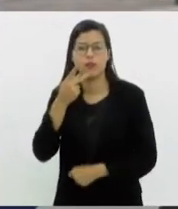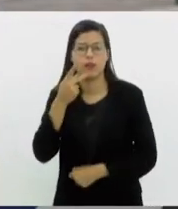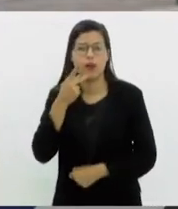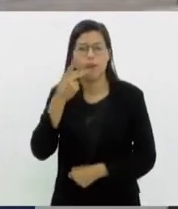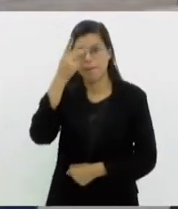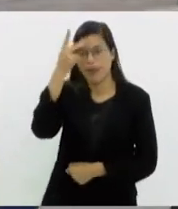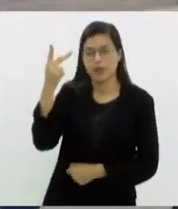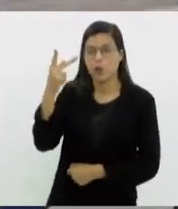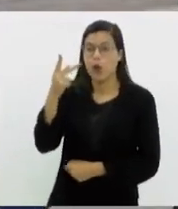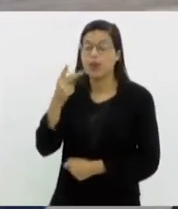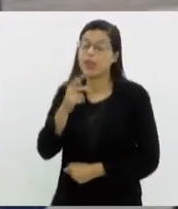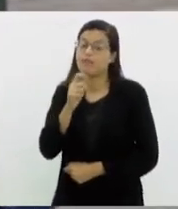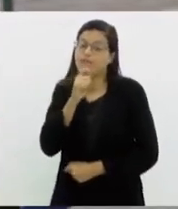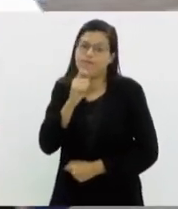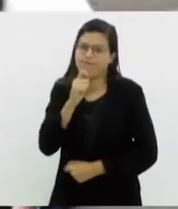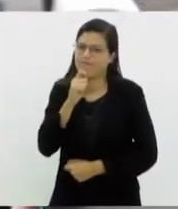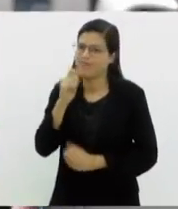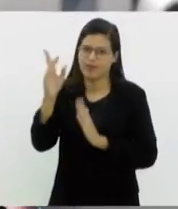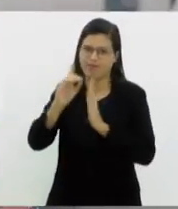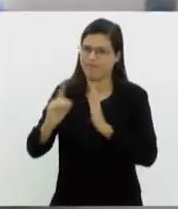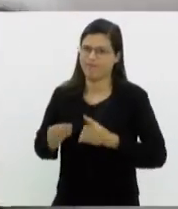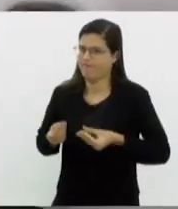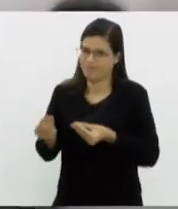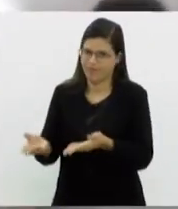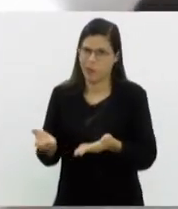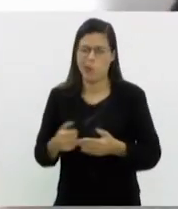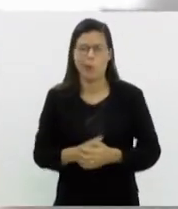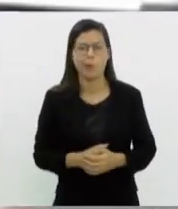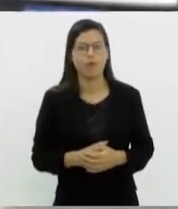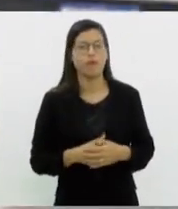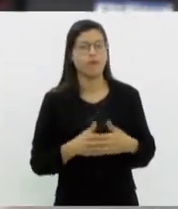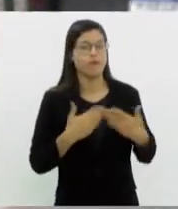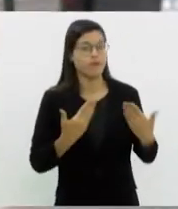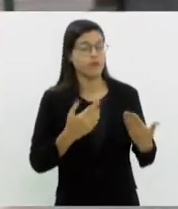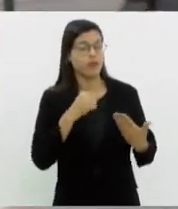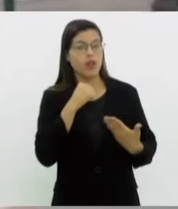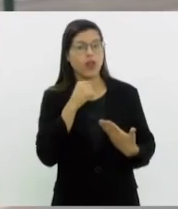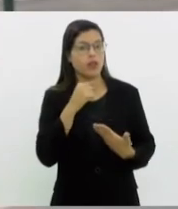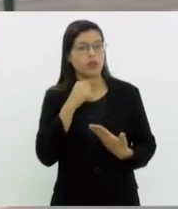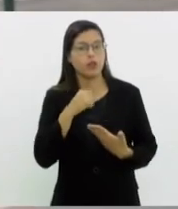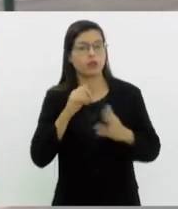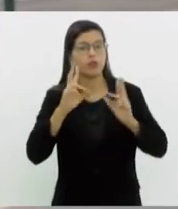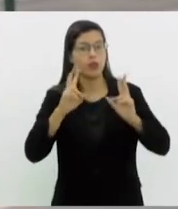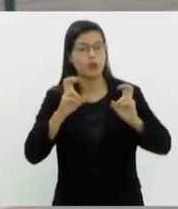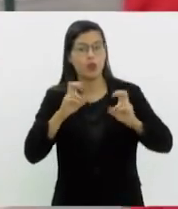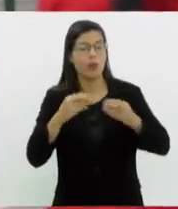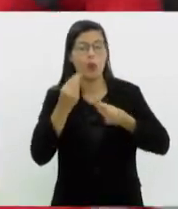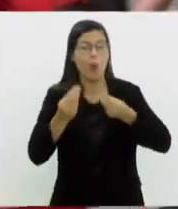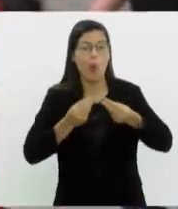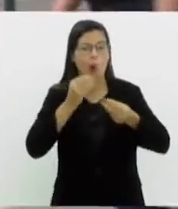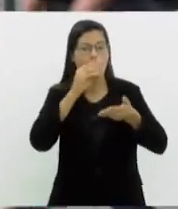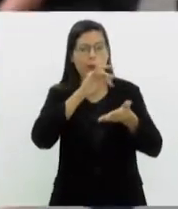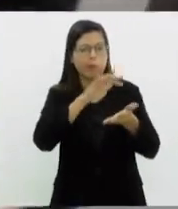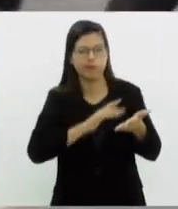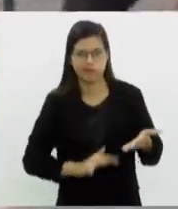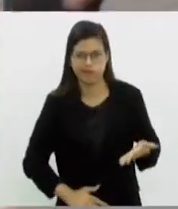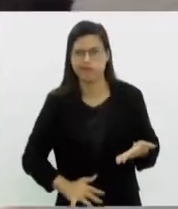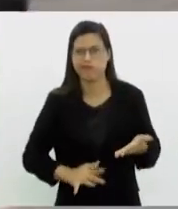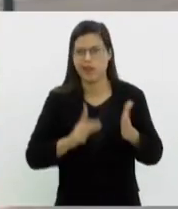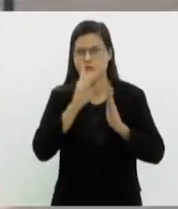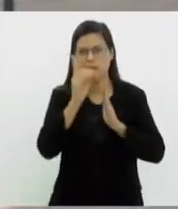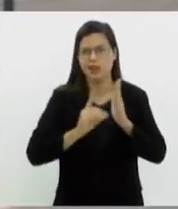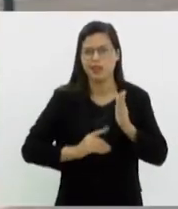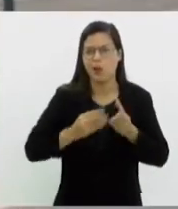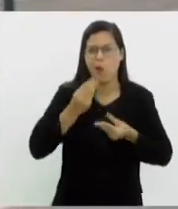fazer essa apresentação, esse envio agora nessa reta final? Sim, as dúvidas maiores são com relação ao preenchimento mesmo da declaração. Como